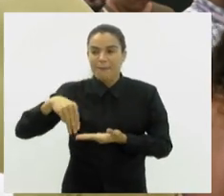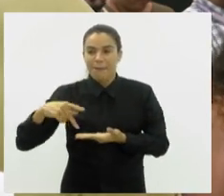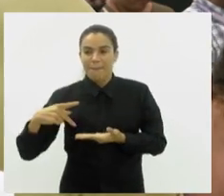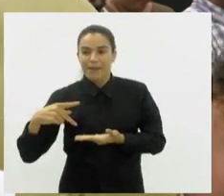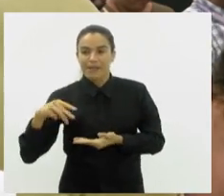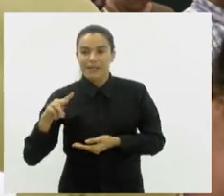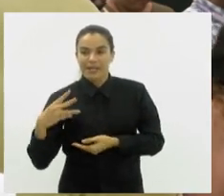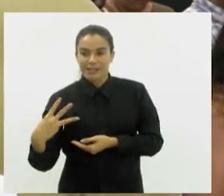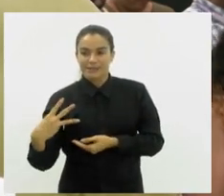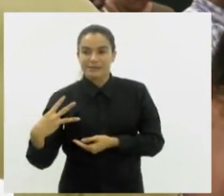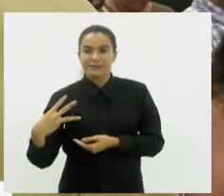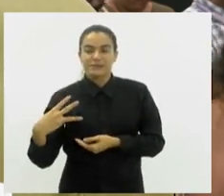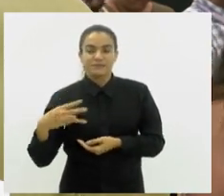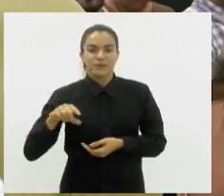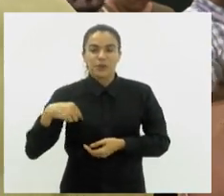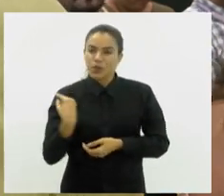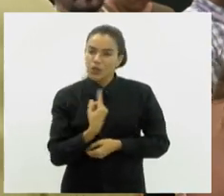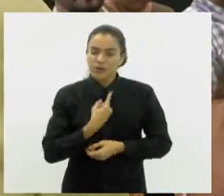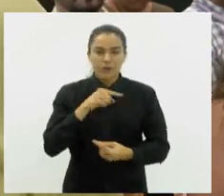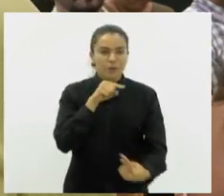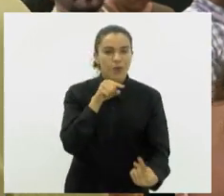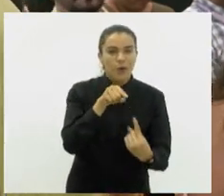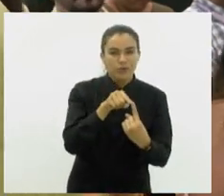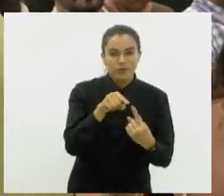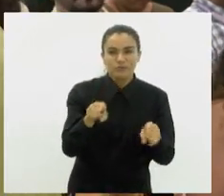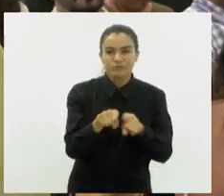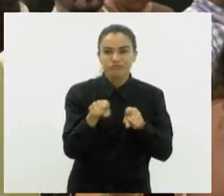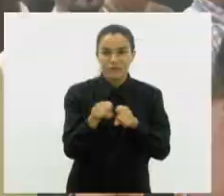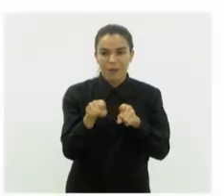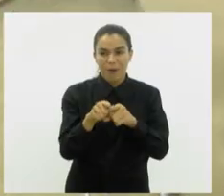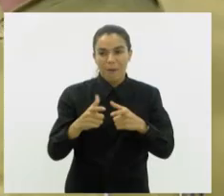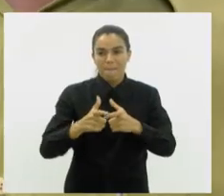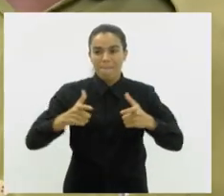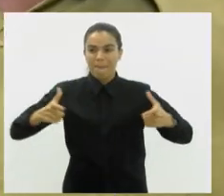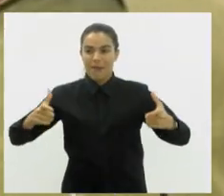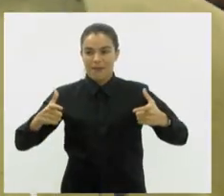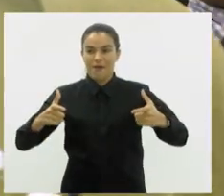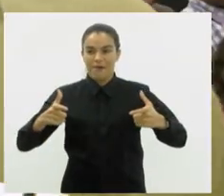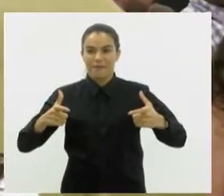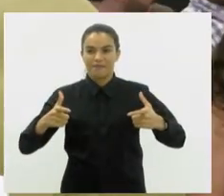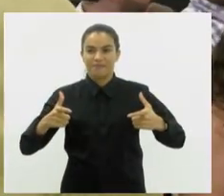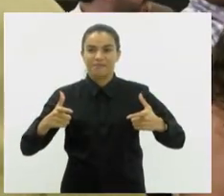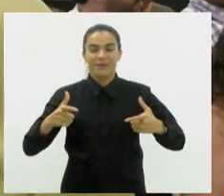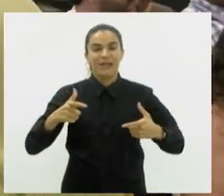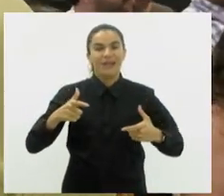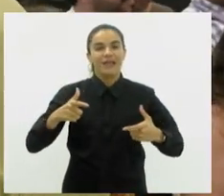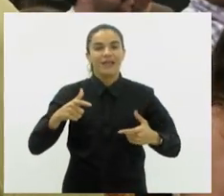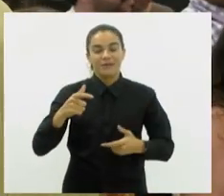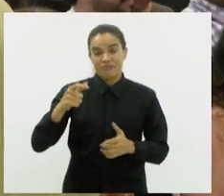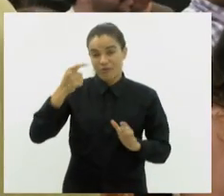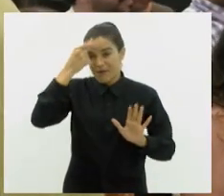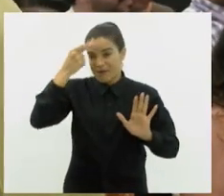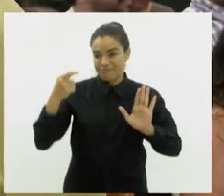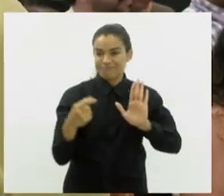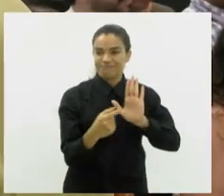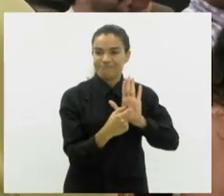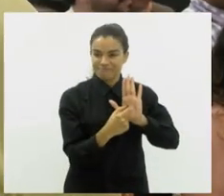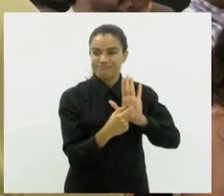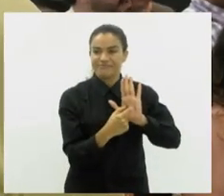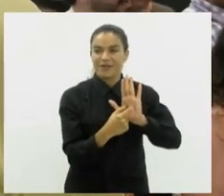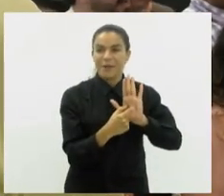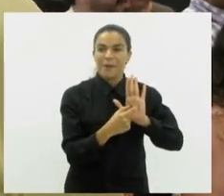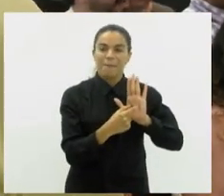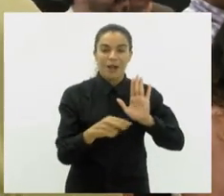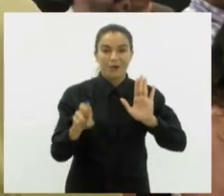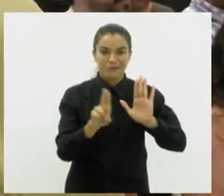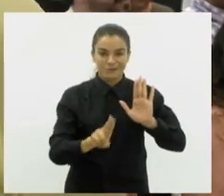nós pretendíamos e pretendemos alcançar um público maior. Usei a inteligência artificial para